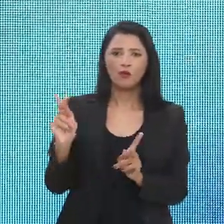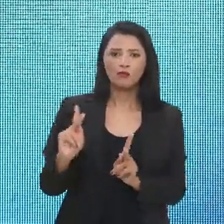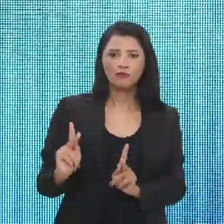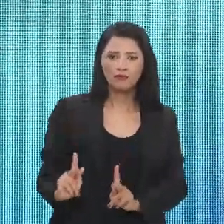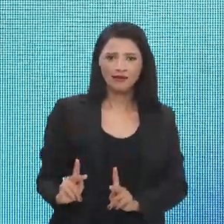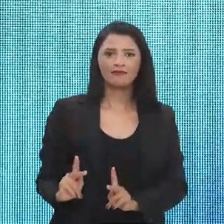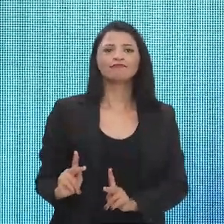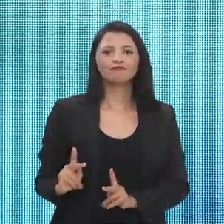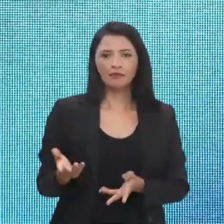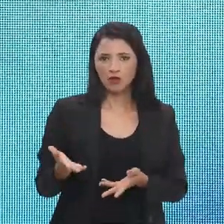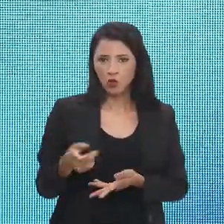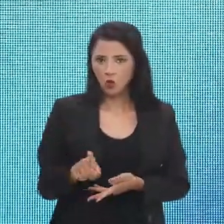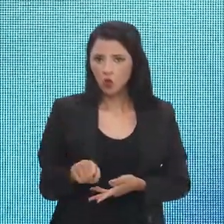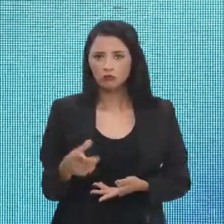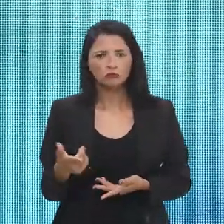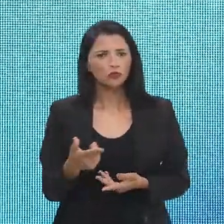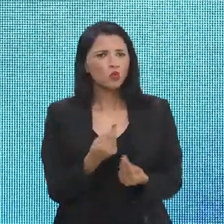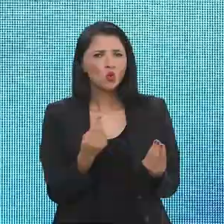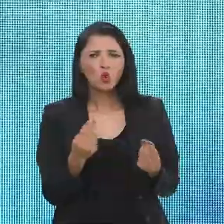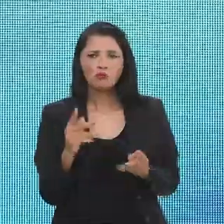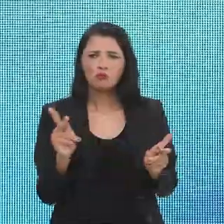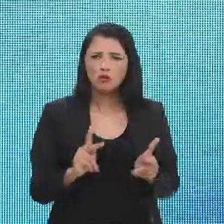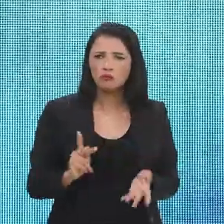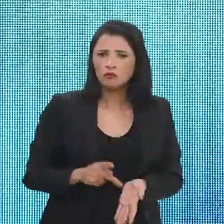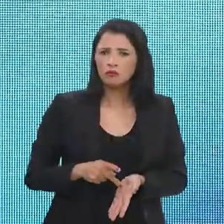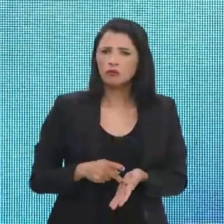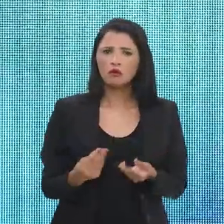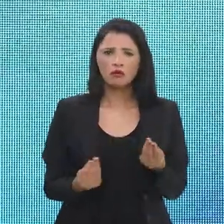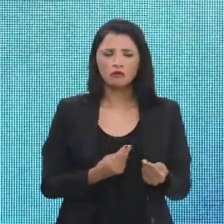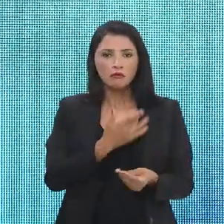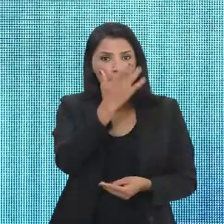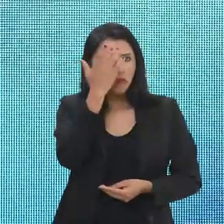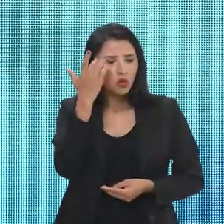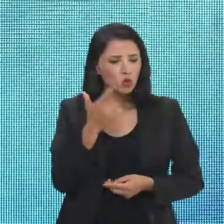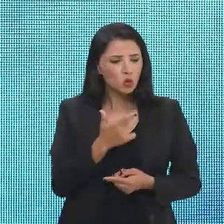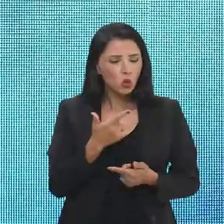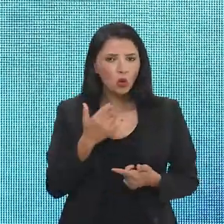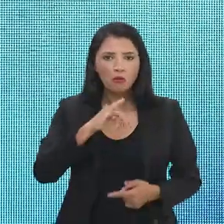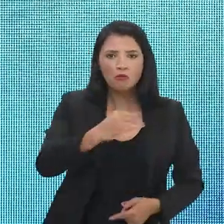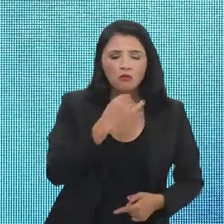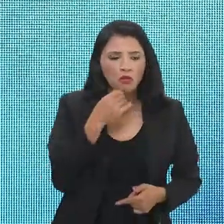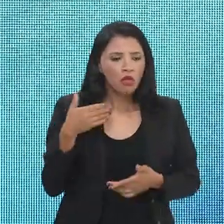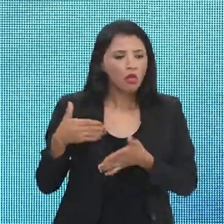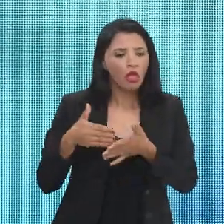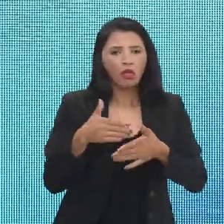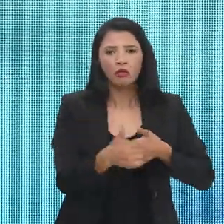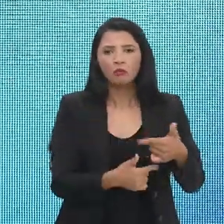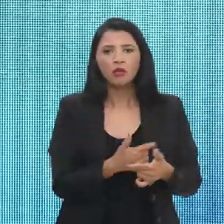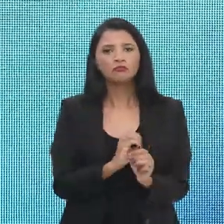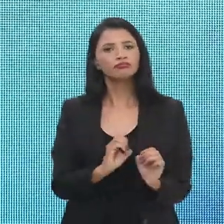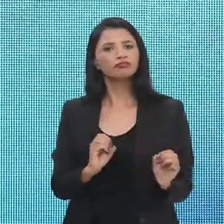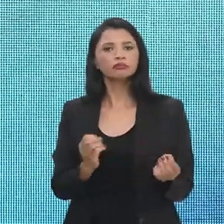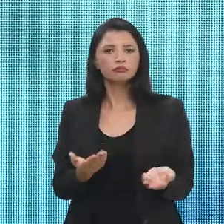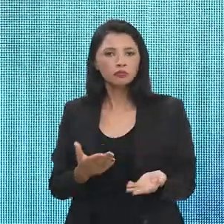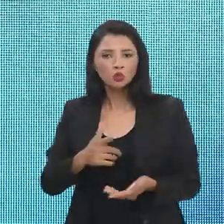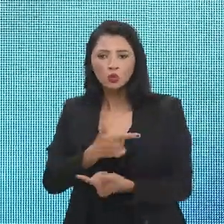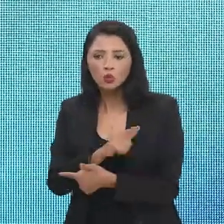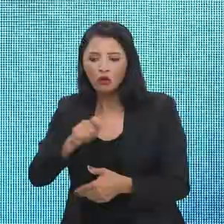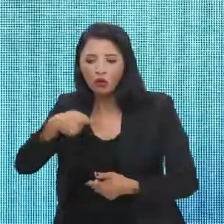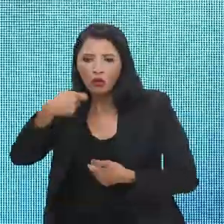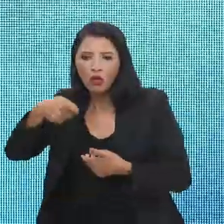da paz. Não há paz verdadeira. As pessoas não têm oportunidade de trabalho,